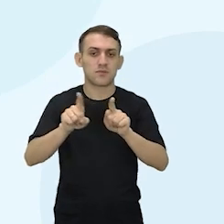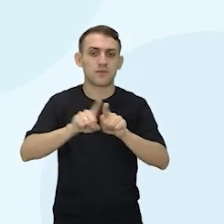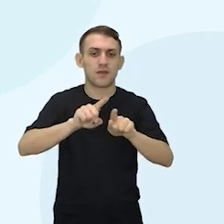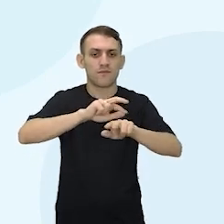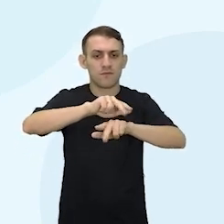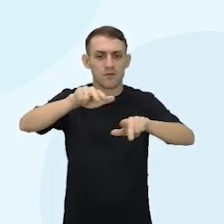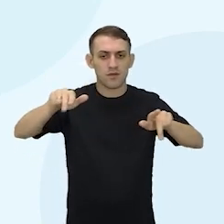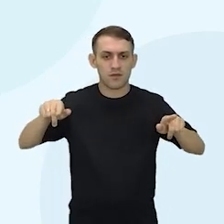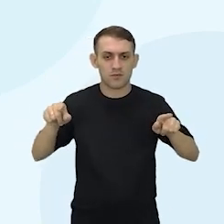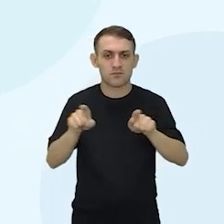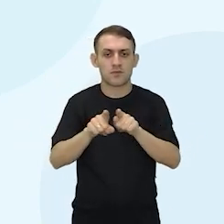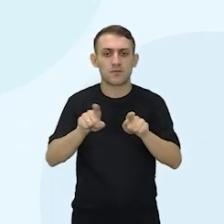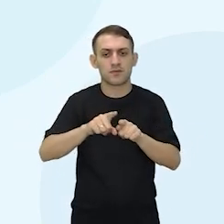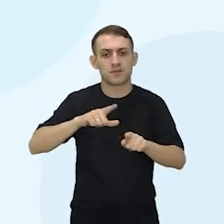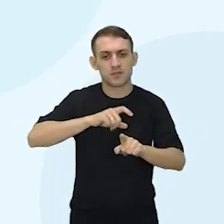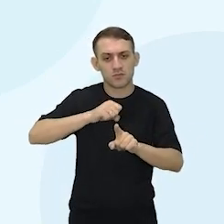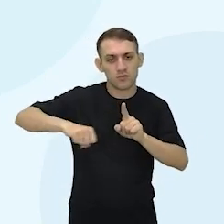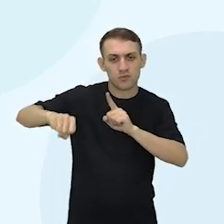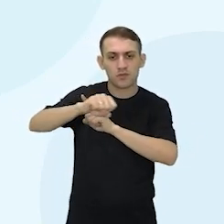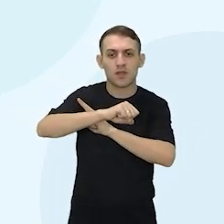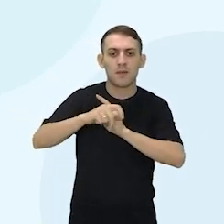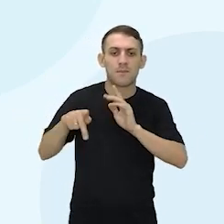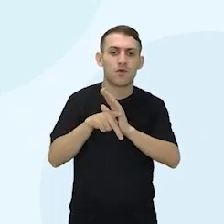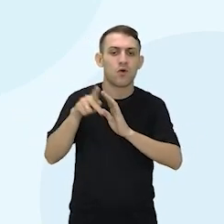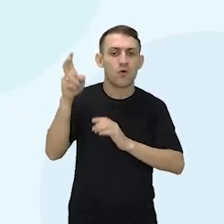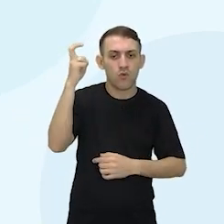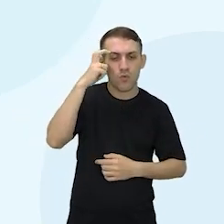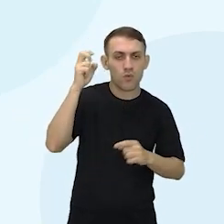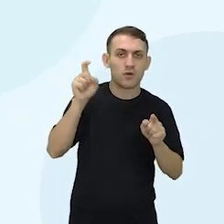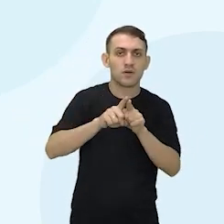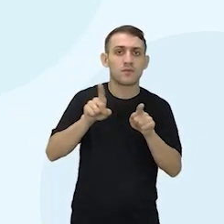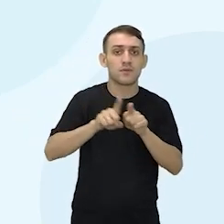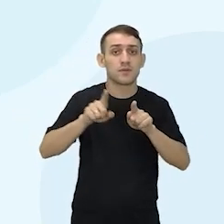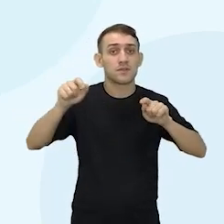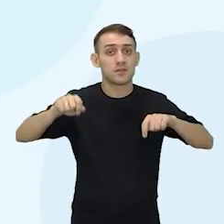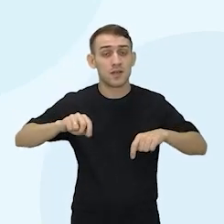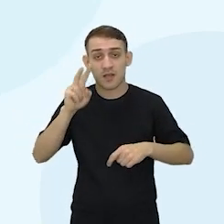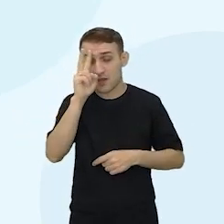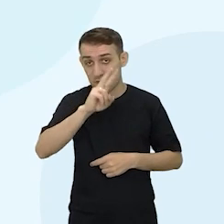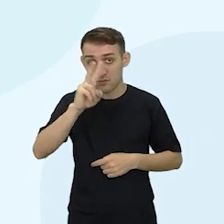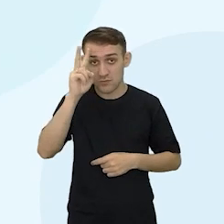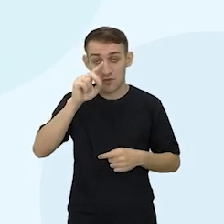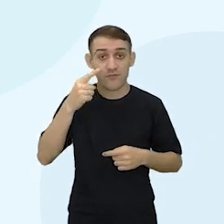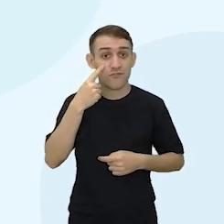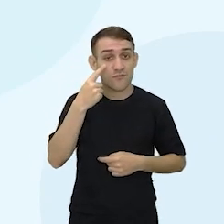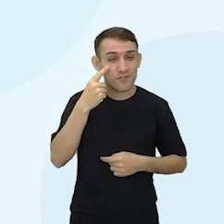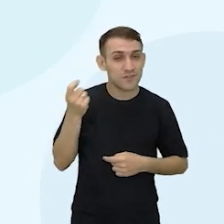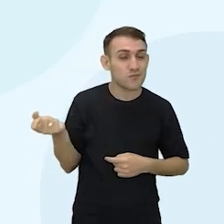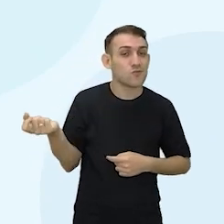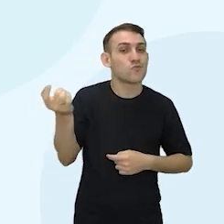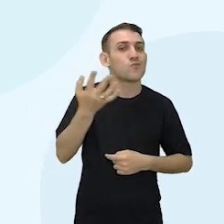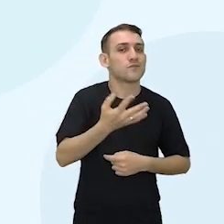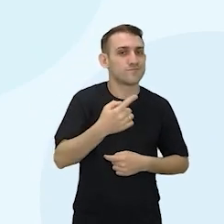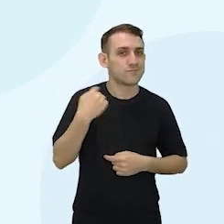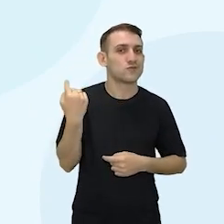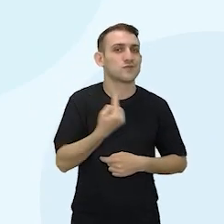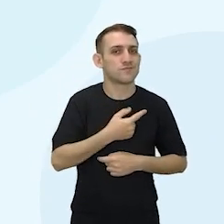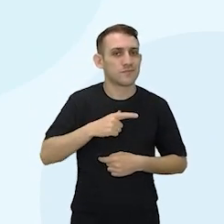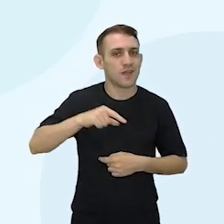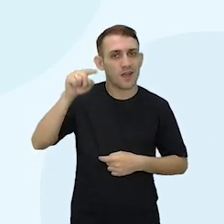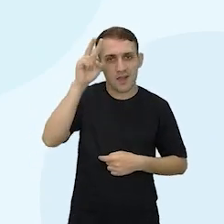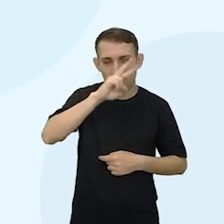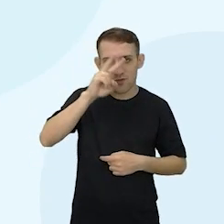diferenças, tanto sociais, quanto culturais, quanto históricas. E olha quanta coisa histórica